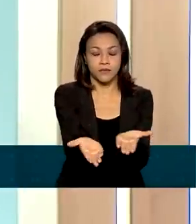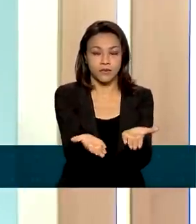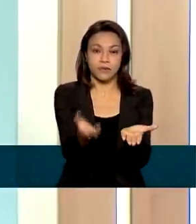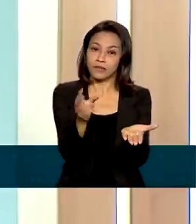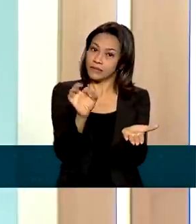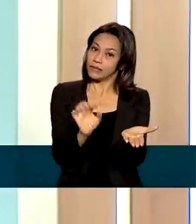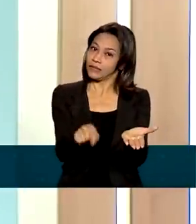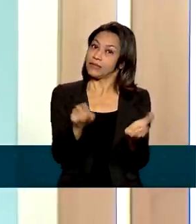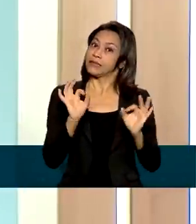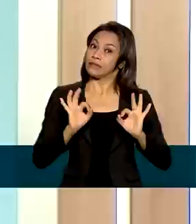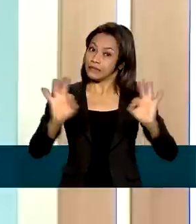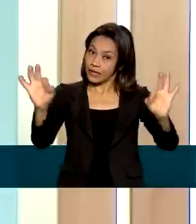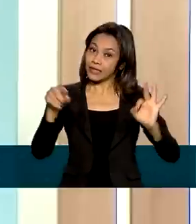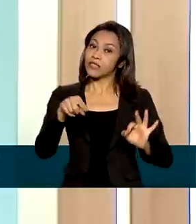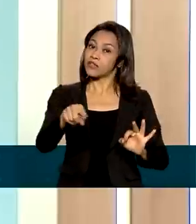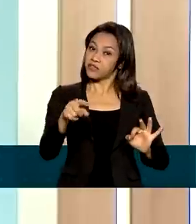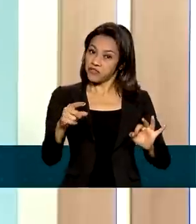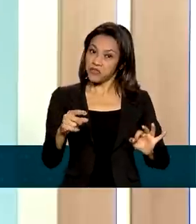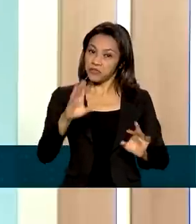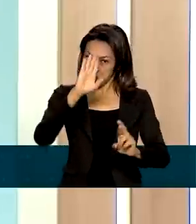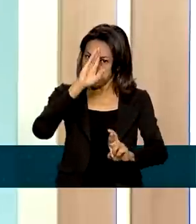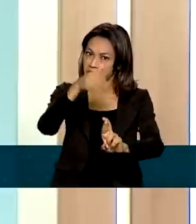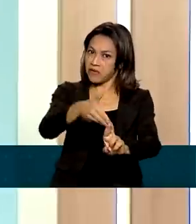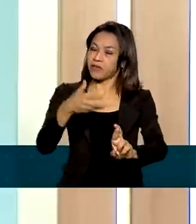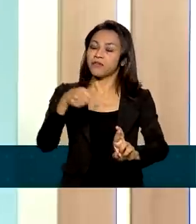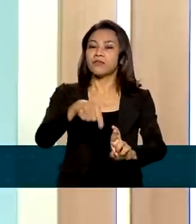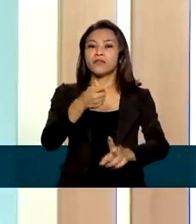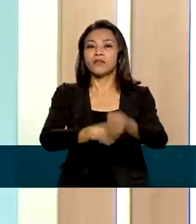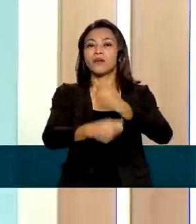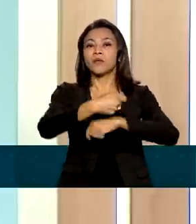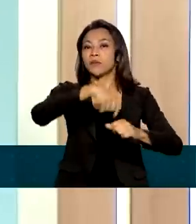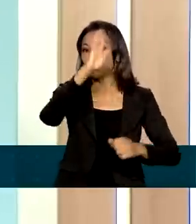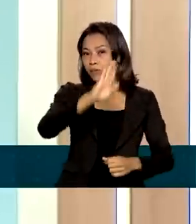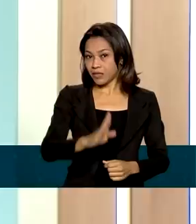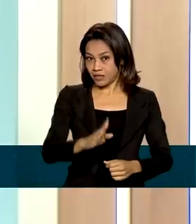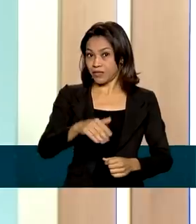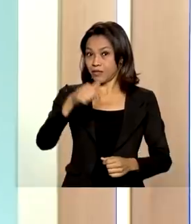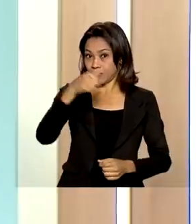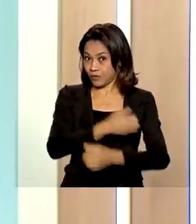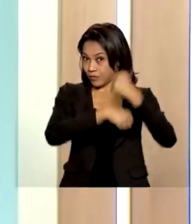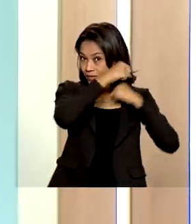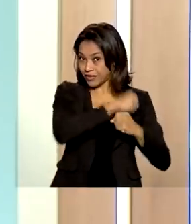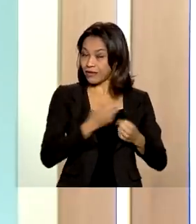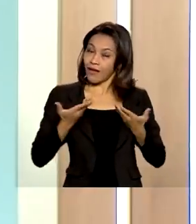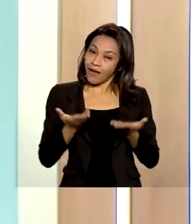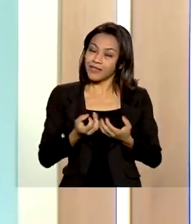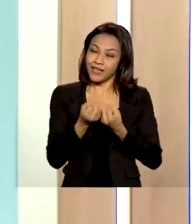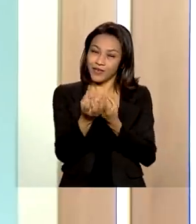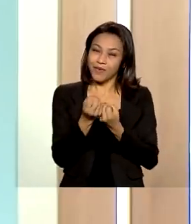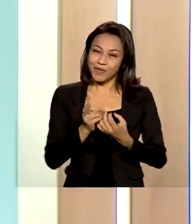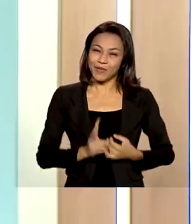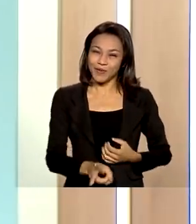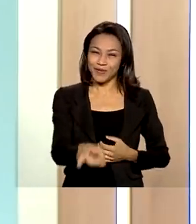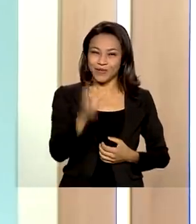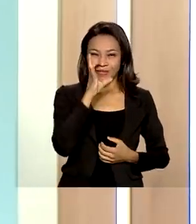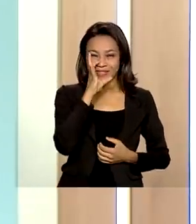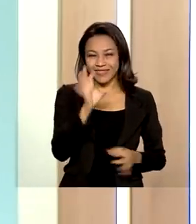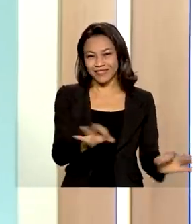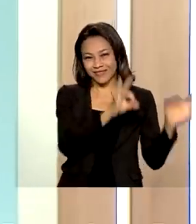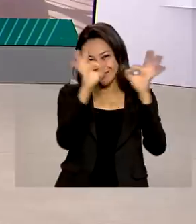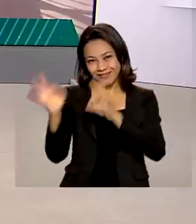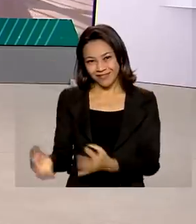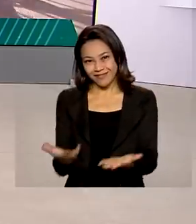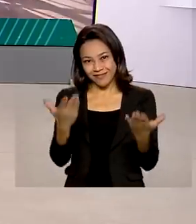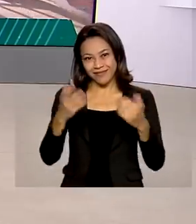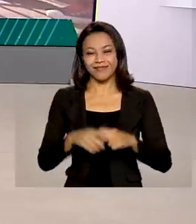certamente foi um dos caos-chefes da economia brasileira em 2021. Essa informação que tínhamos para você hoje, continue conosco. Tenha um ótimo dia.